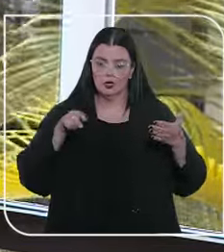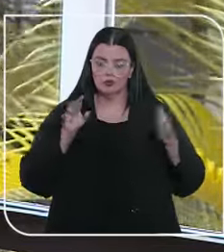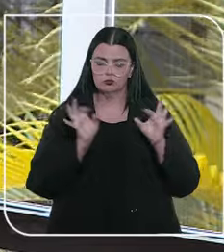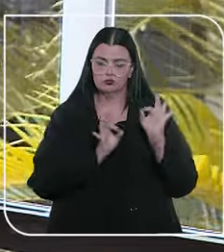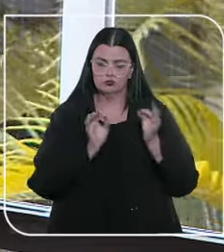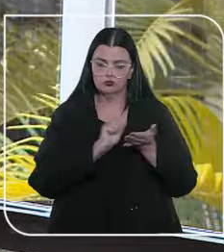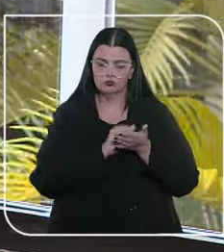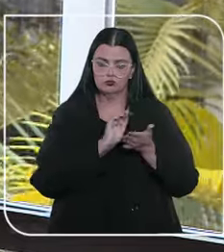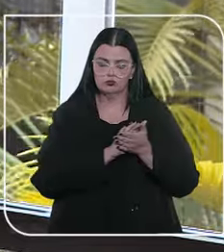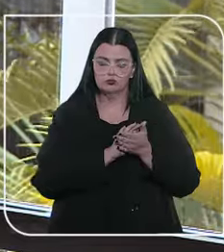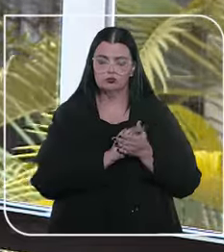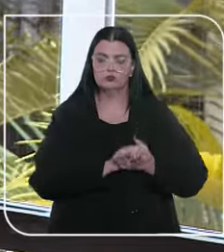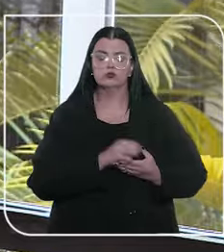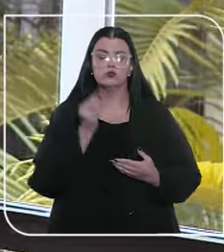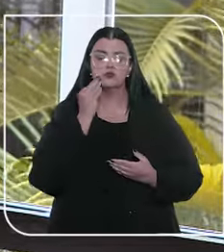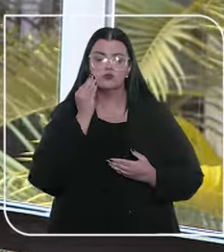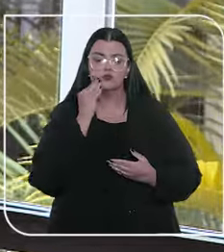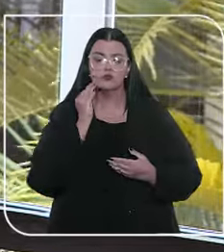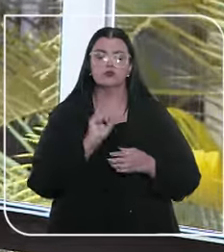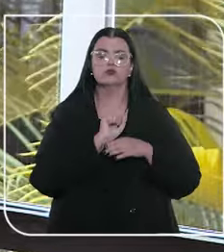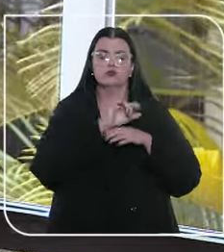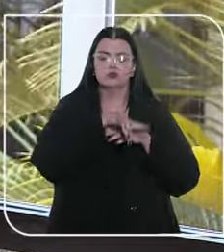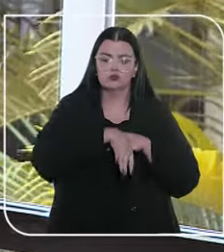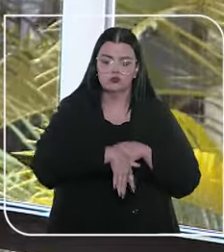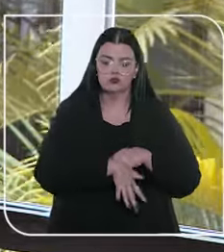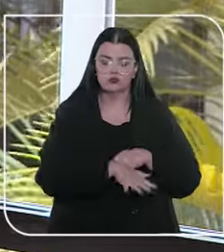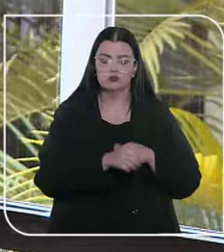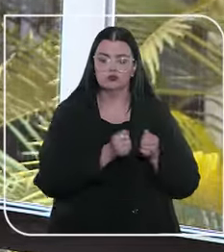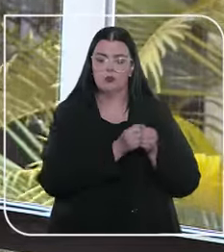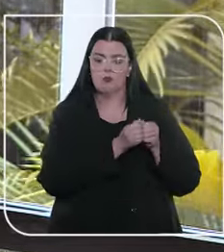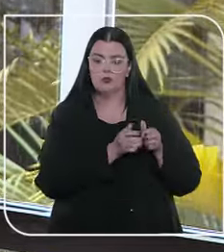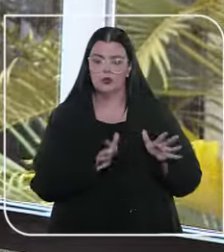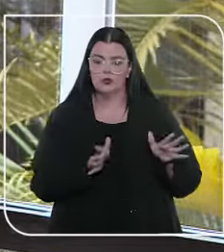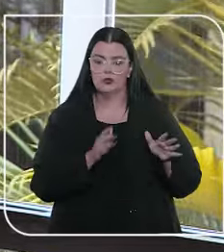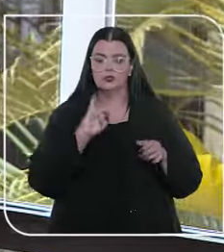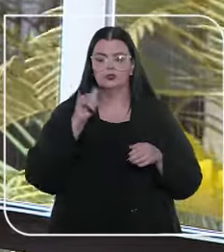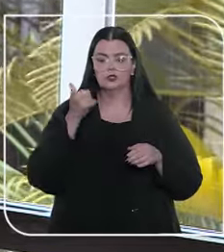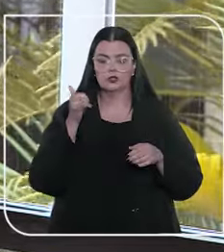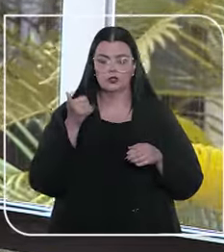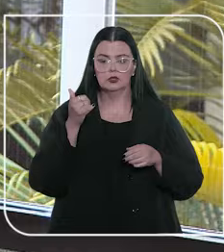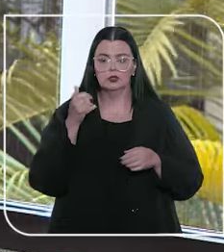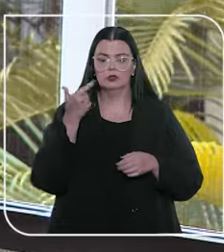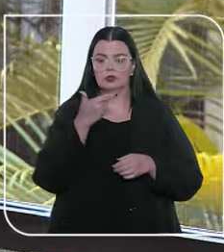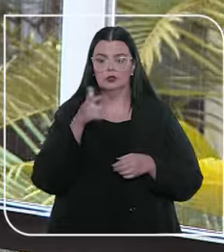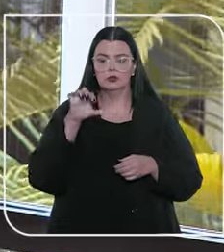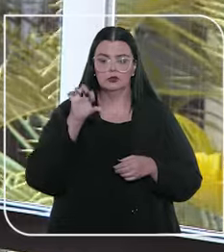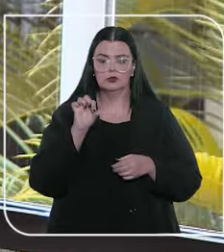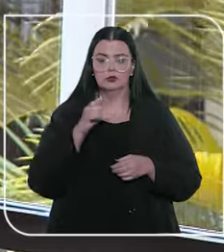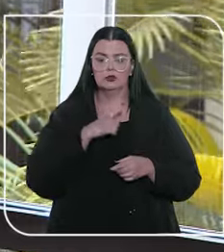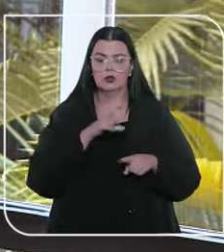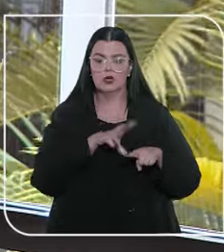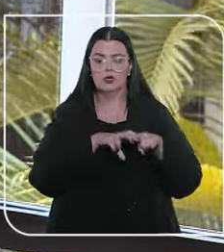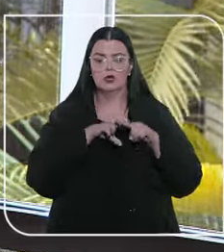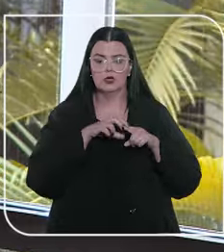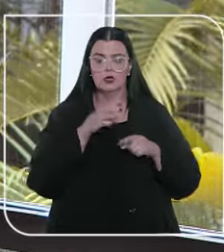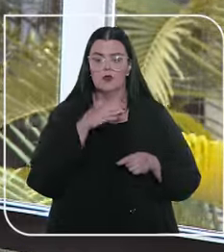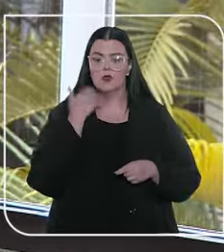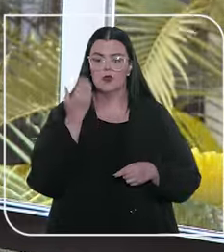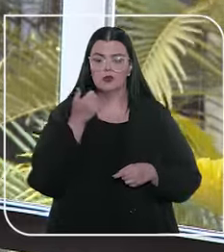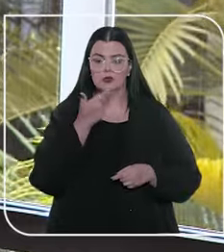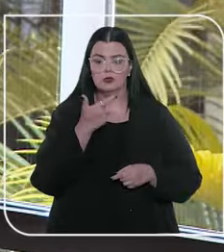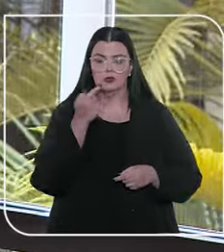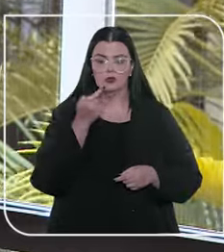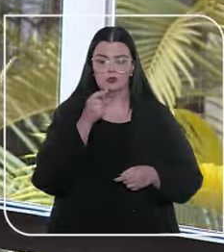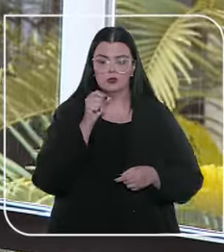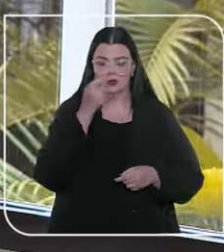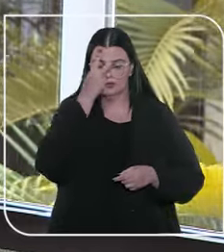atestou a estabilidade da barragem da mina do Córrego do Feijão que se rompeu em janeiro de 2019 e causou a morte de